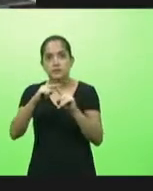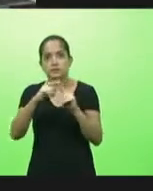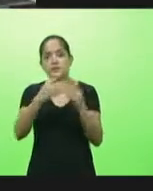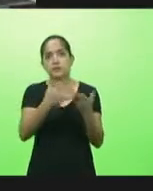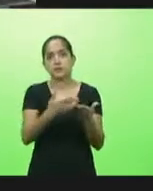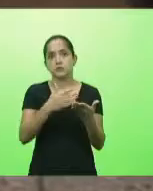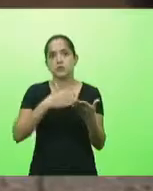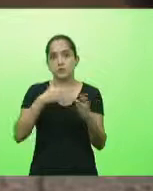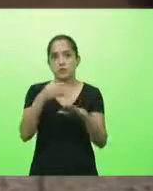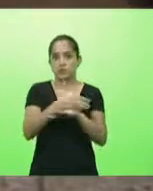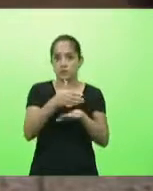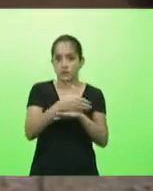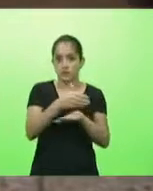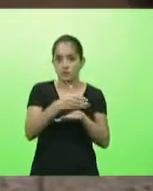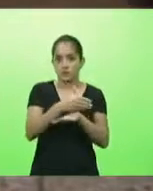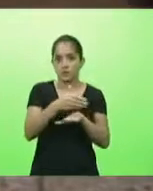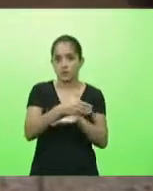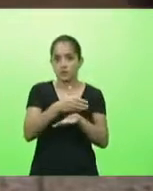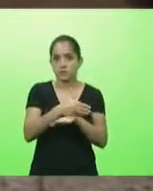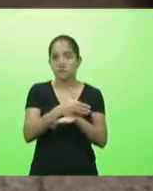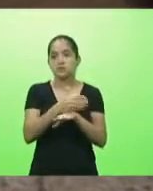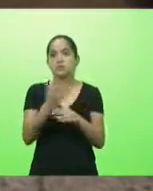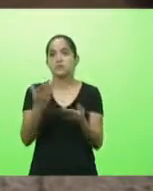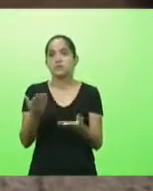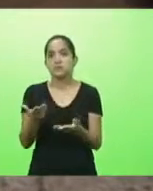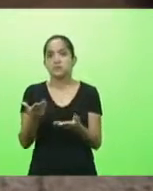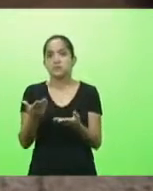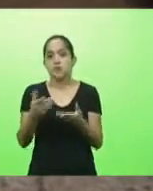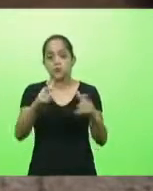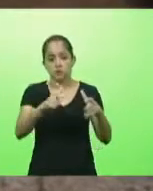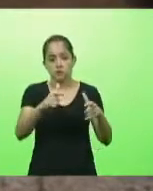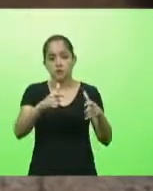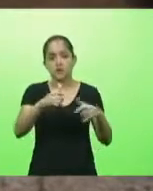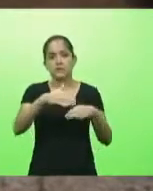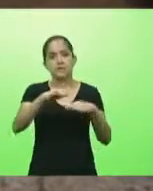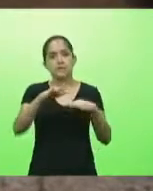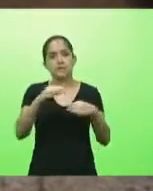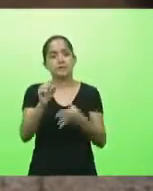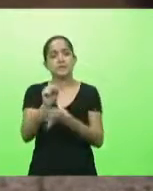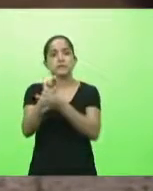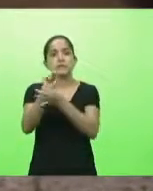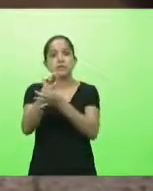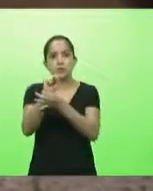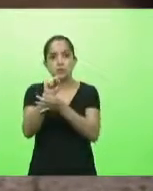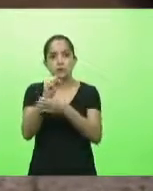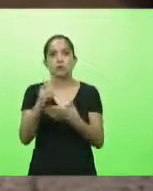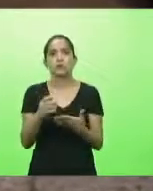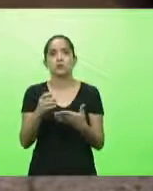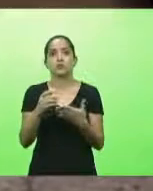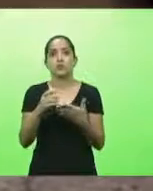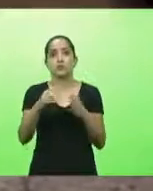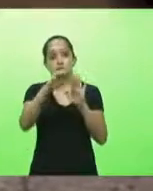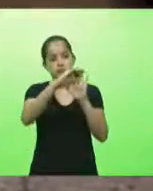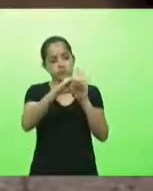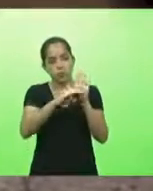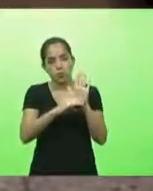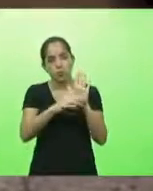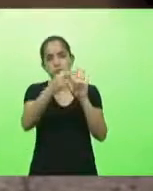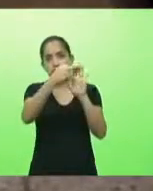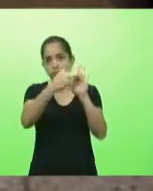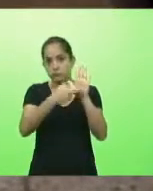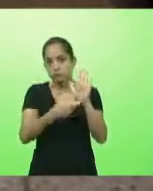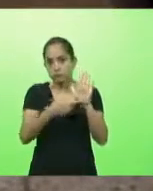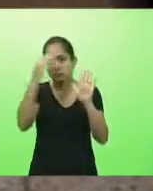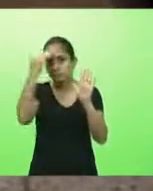frequento muito tem se mostrado os lugares mais seguros que eu estive durante a pandemia sempre com todos os protocolos seguindo todas as